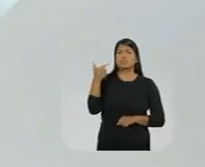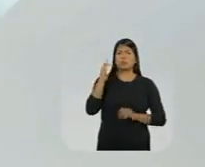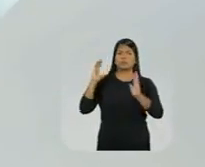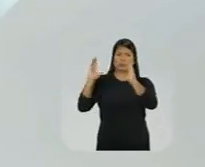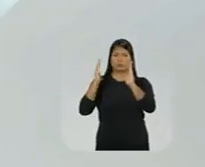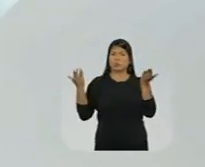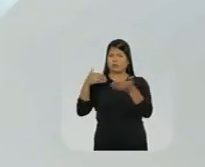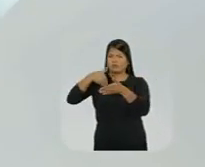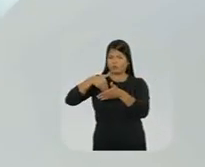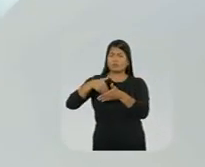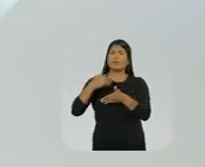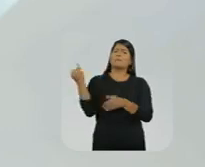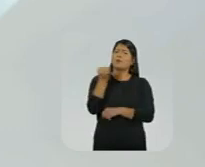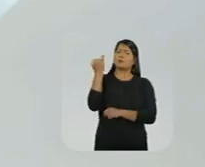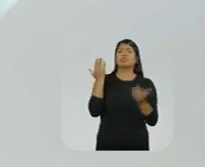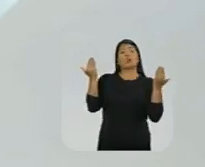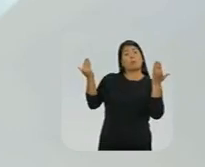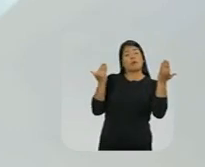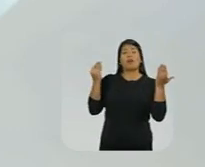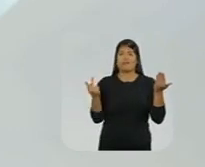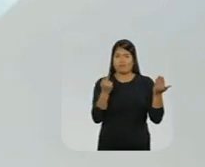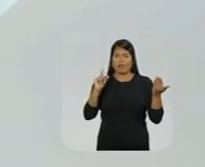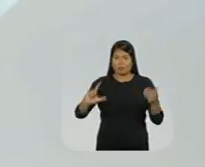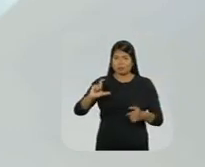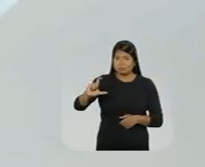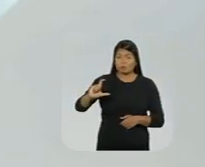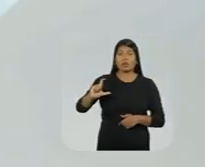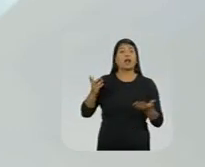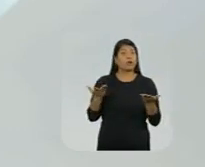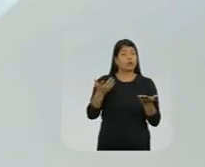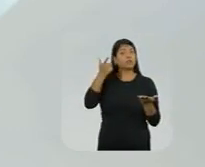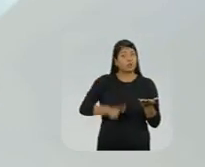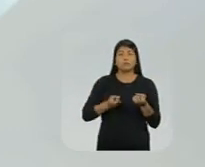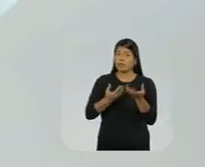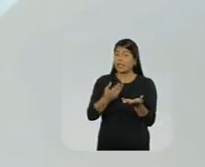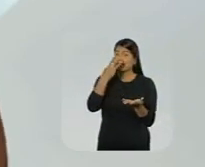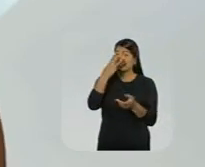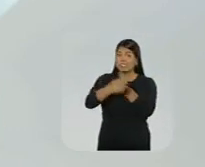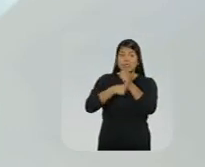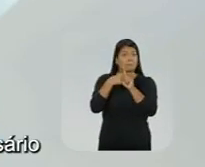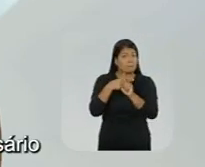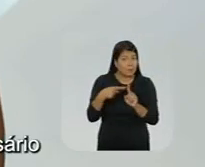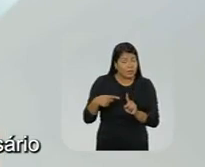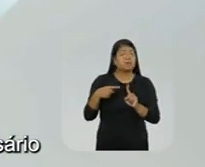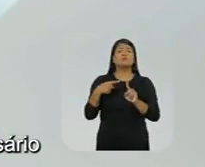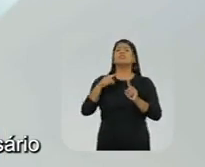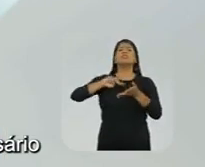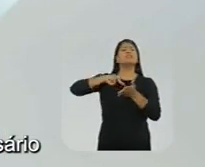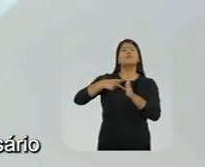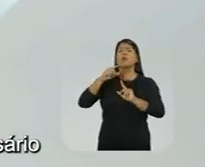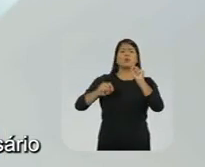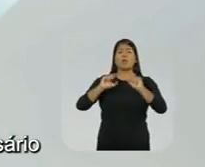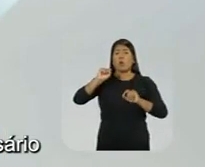segundo turno o importante é comparar, este valor que alcançamos, repito, em três anos e meio Representa